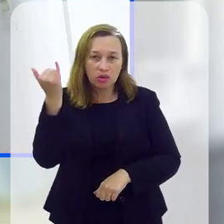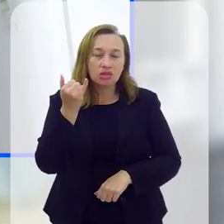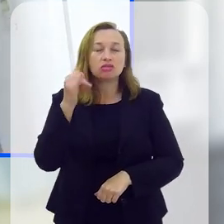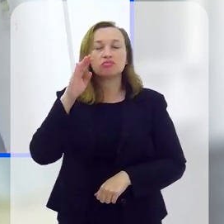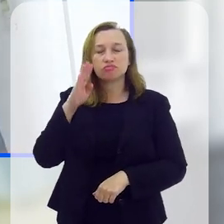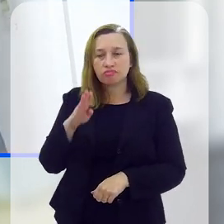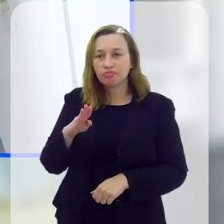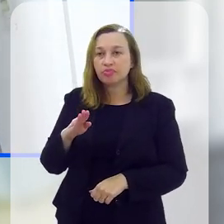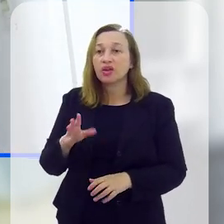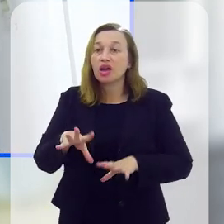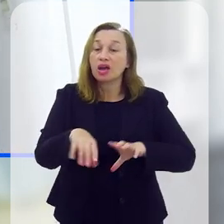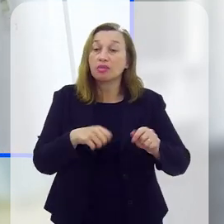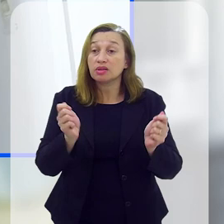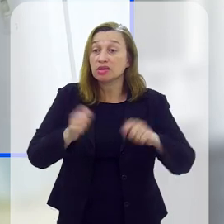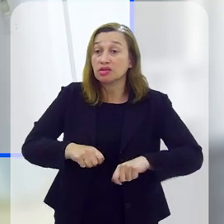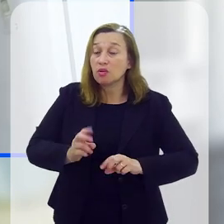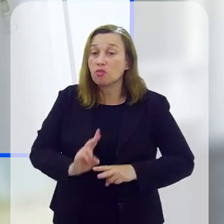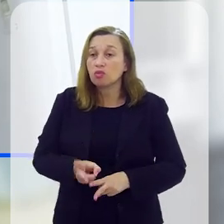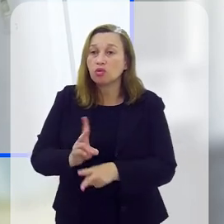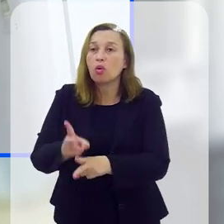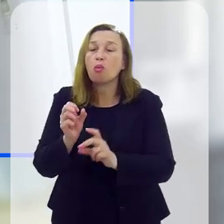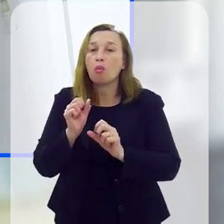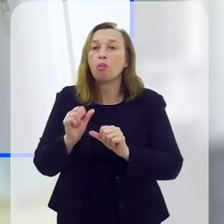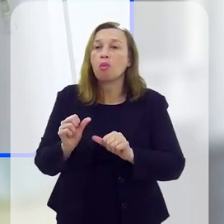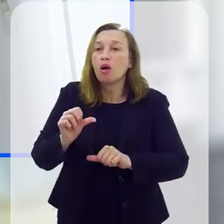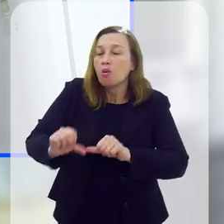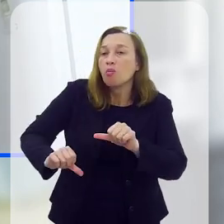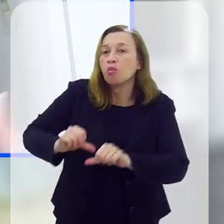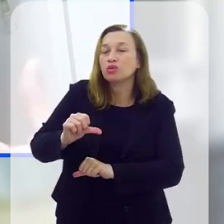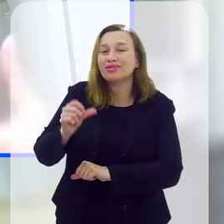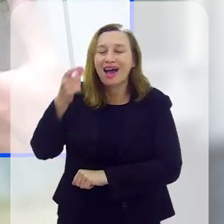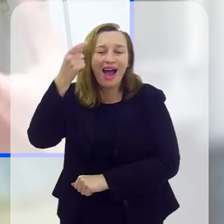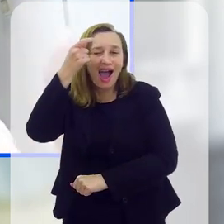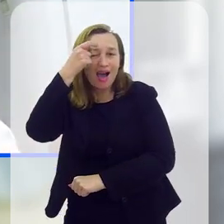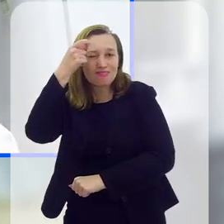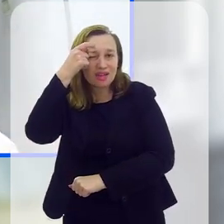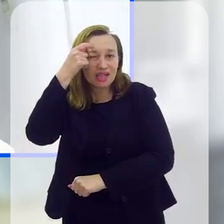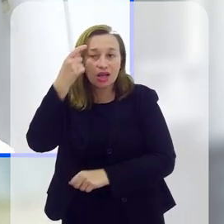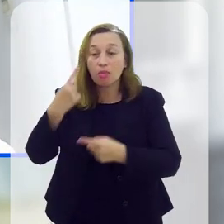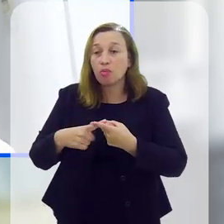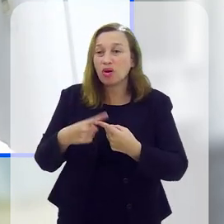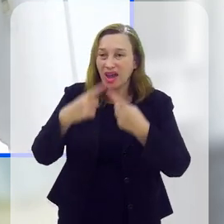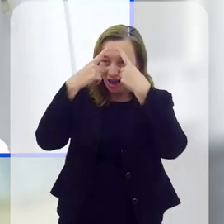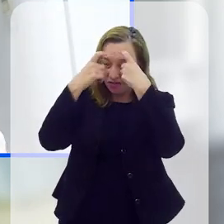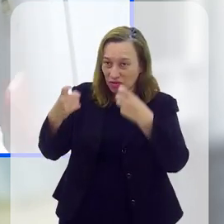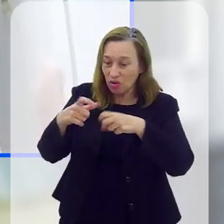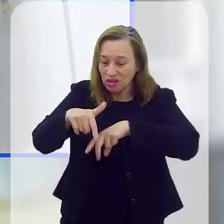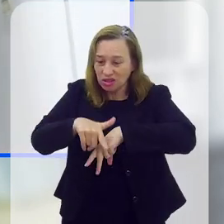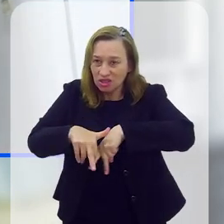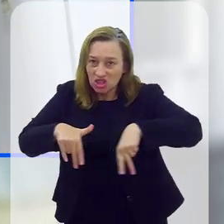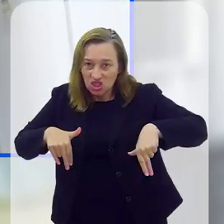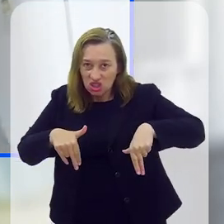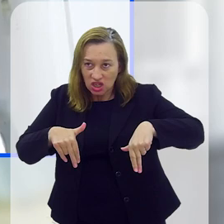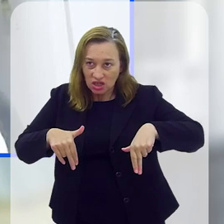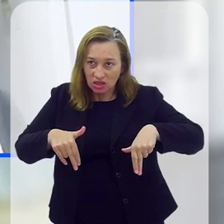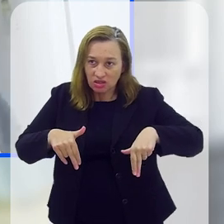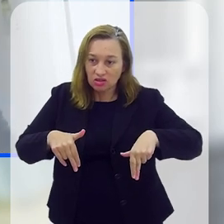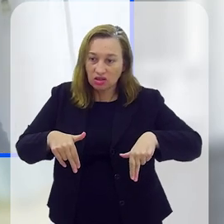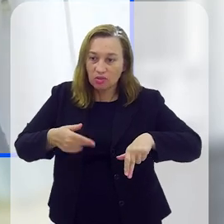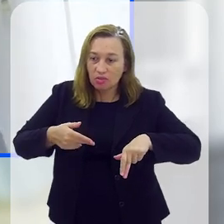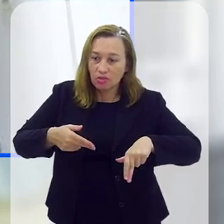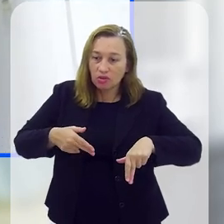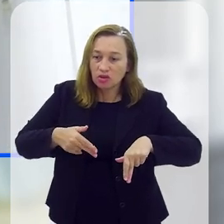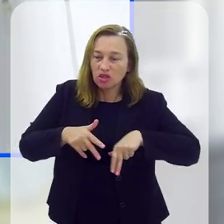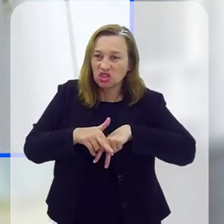muito importante, é um fator muito importante, capacitação permanente para que a gente realmente mude as nossas cabeças, porque a violência de gênero é muito